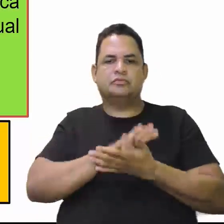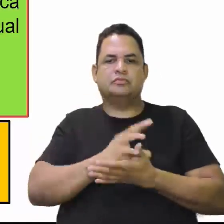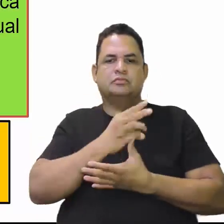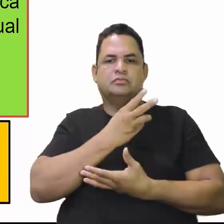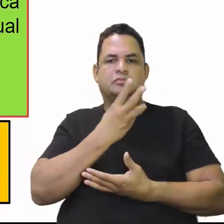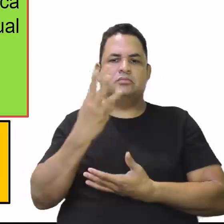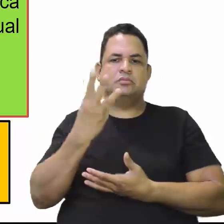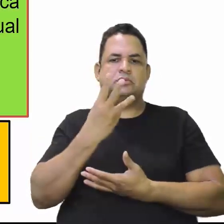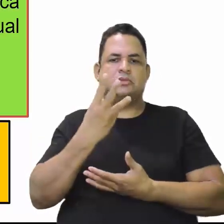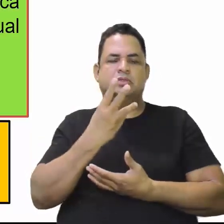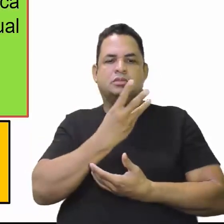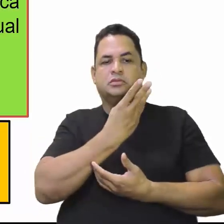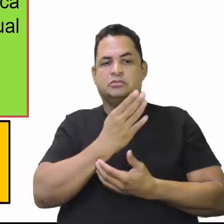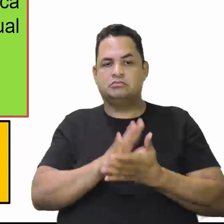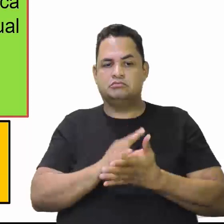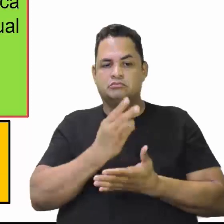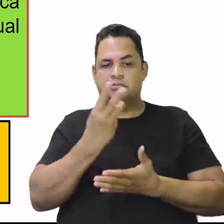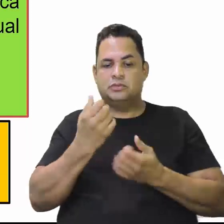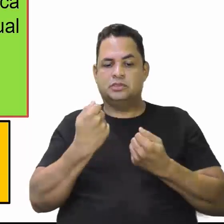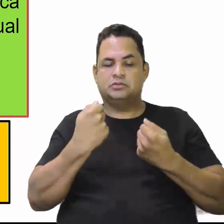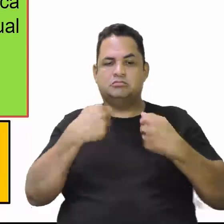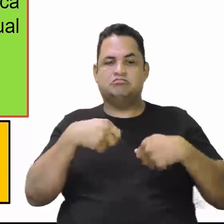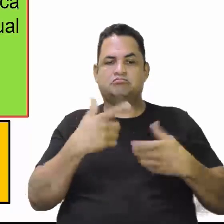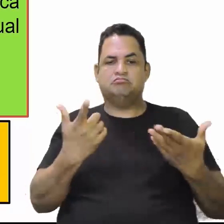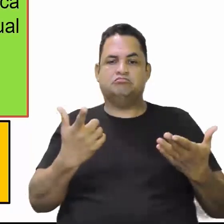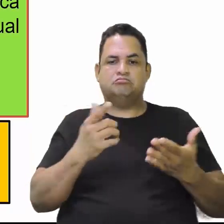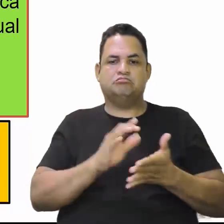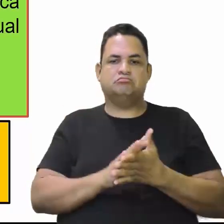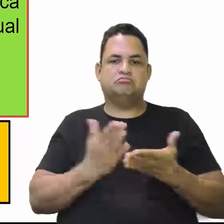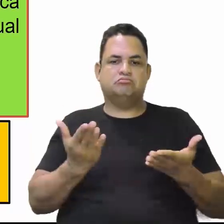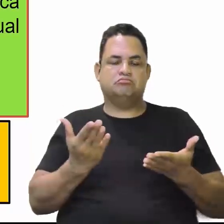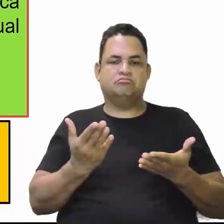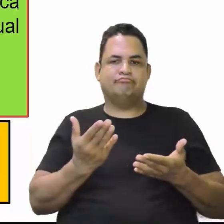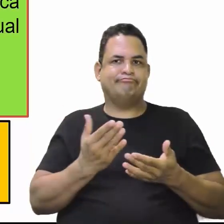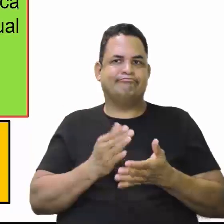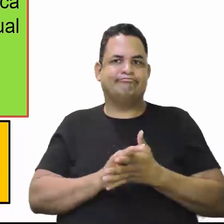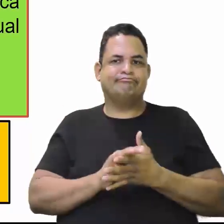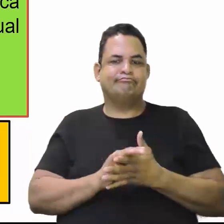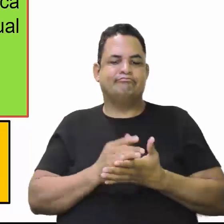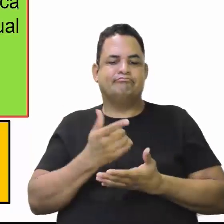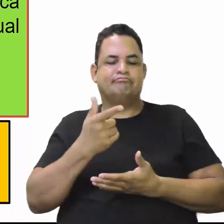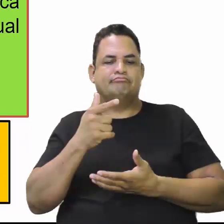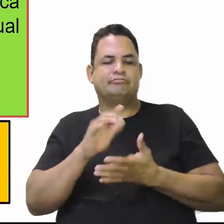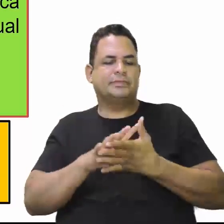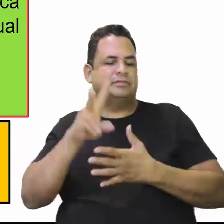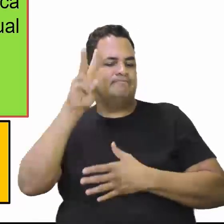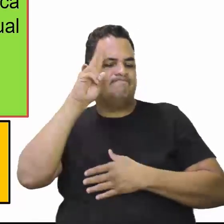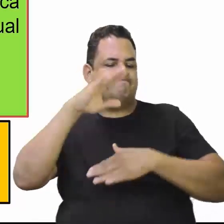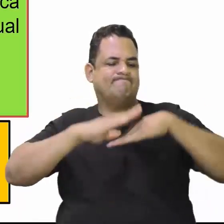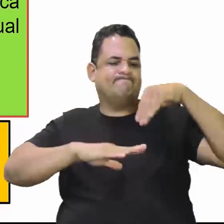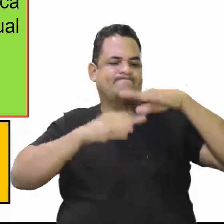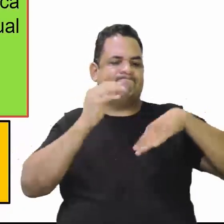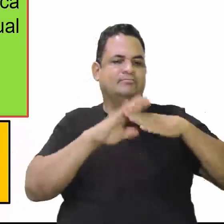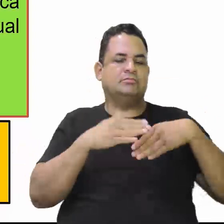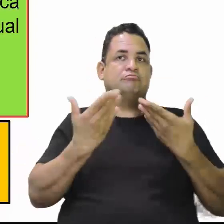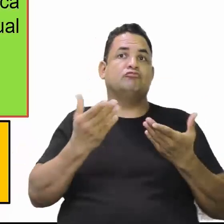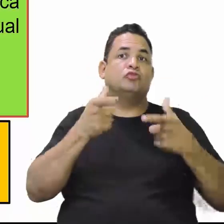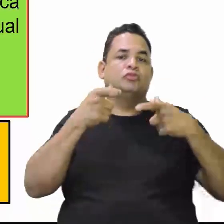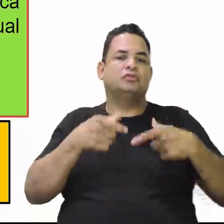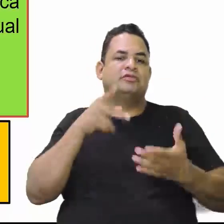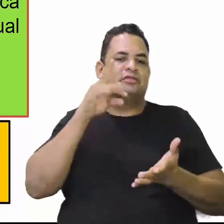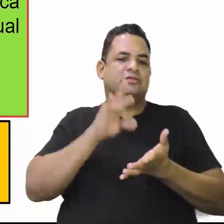três possibilidades de vocês, porque até hoje nenhum historiador conseguiu pegar o fio da meada de onde foi